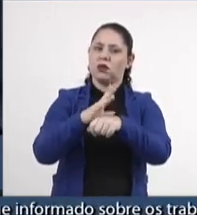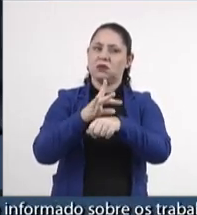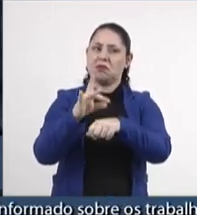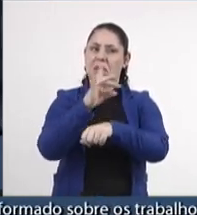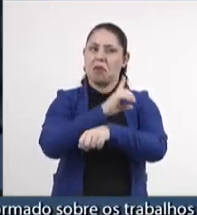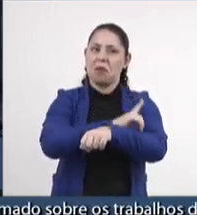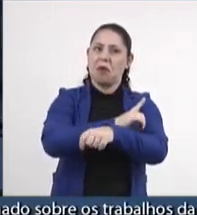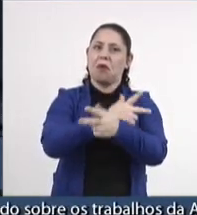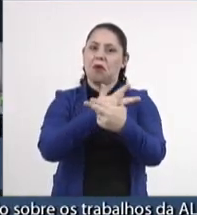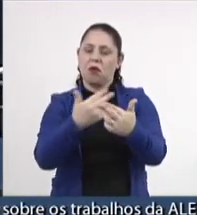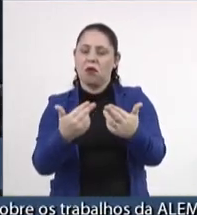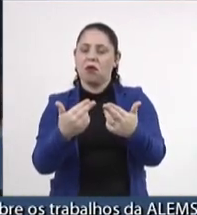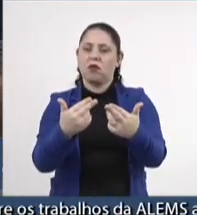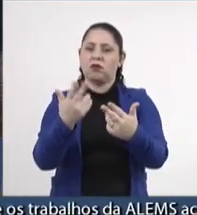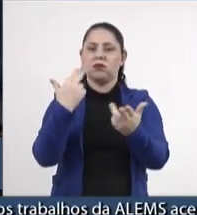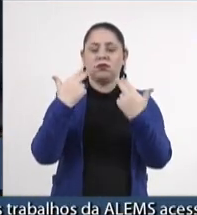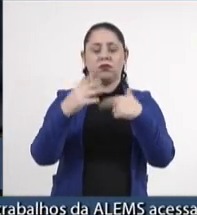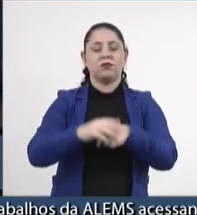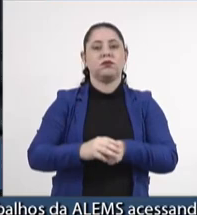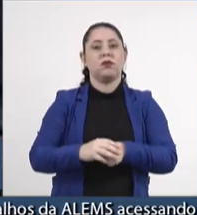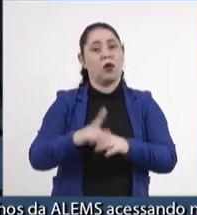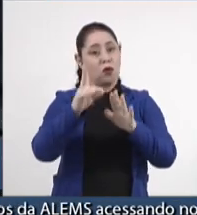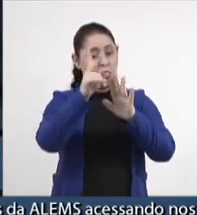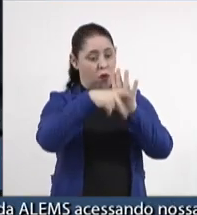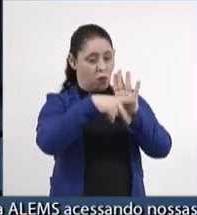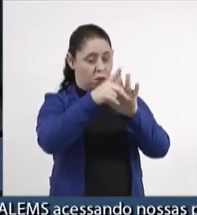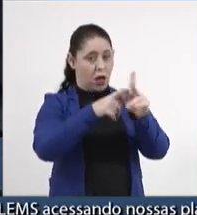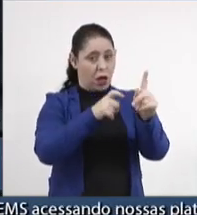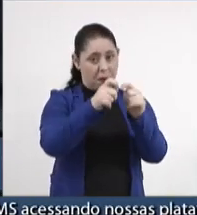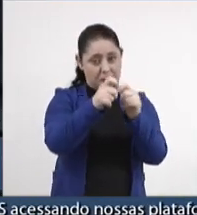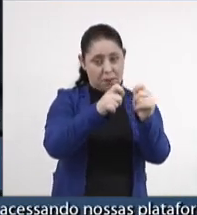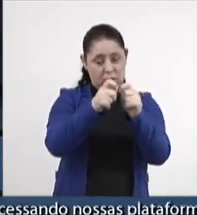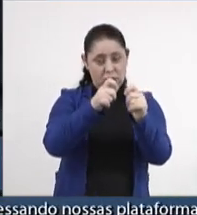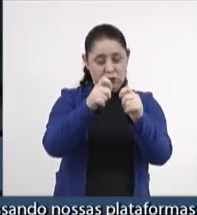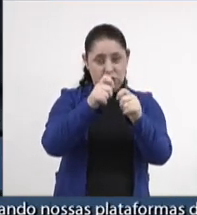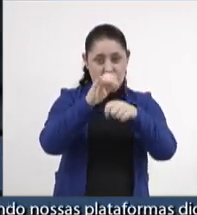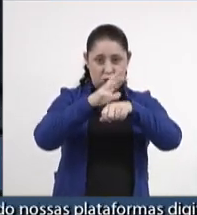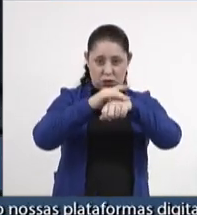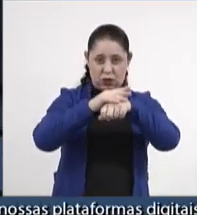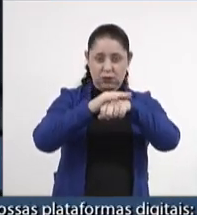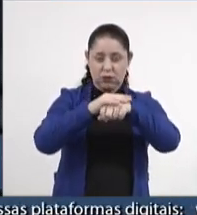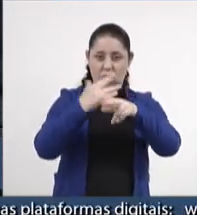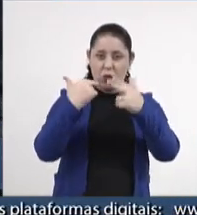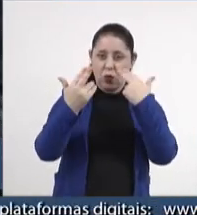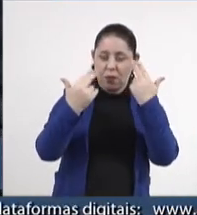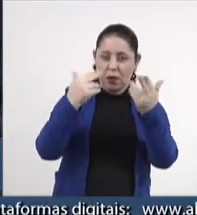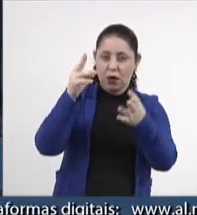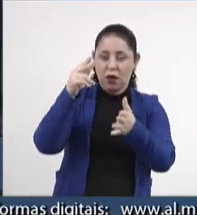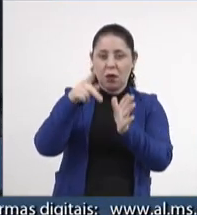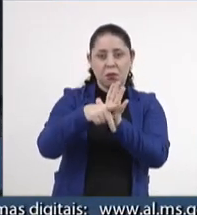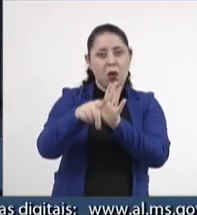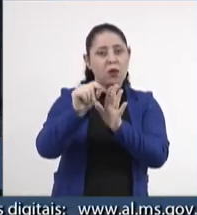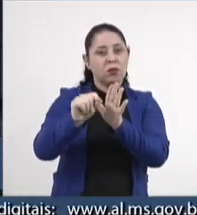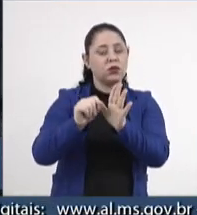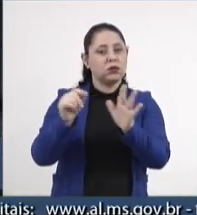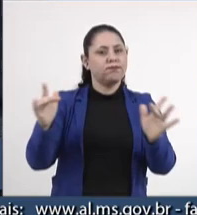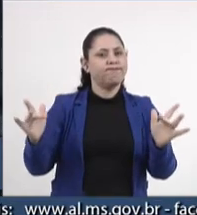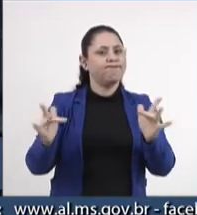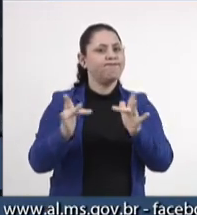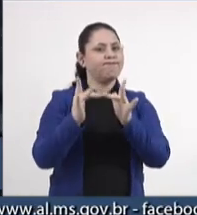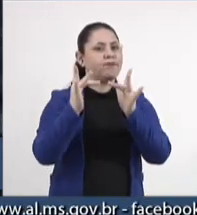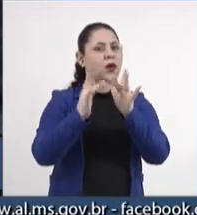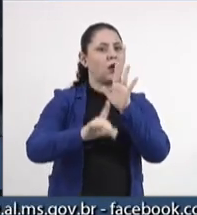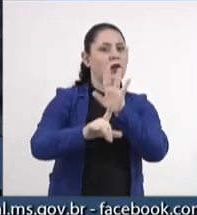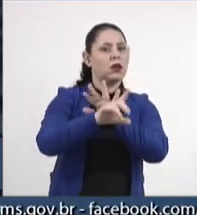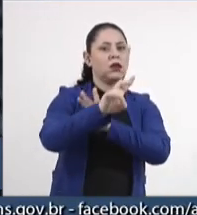urbanas? O plano de contingenciamento das arboviroses urbanas está em conformidade